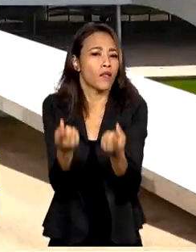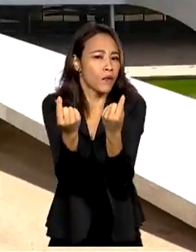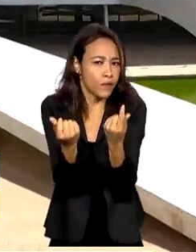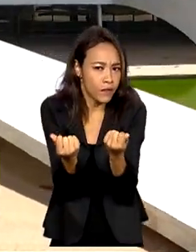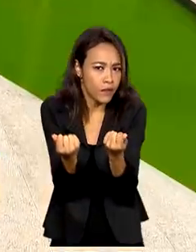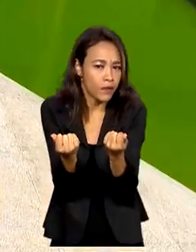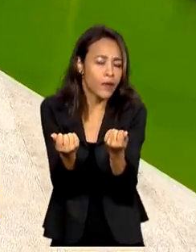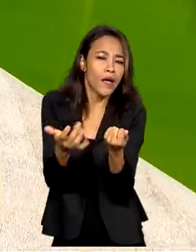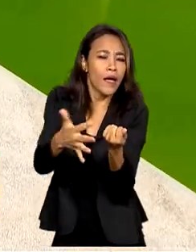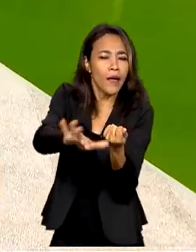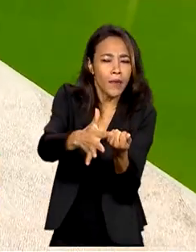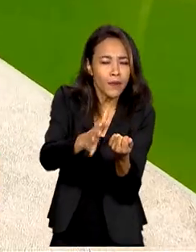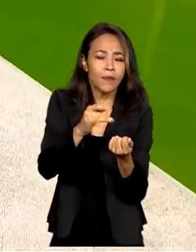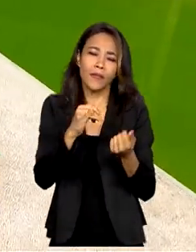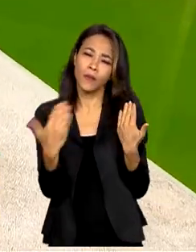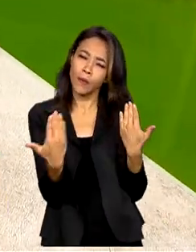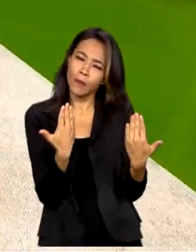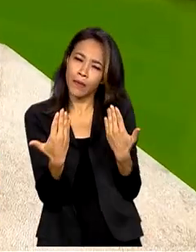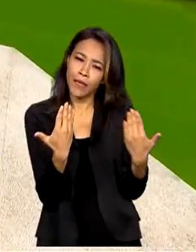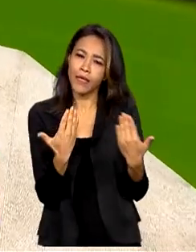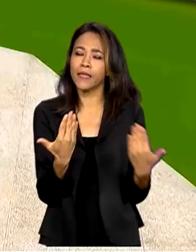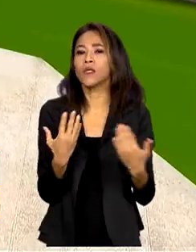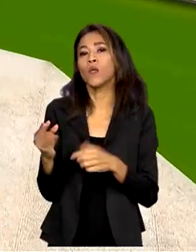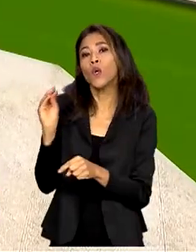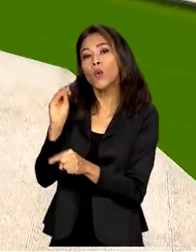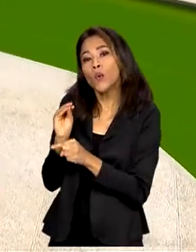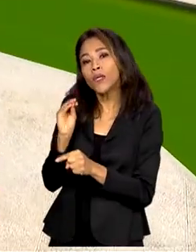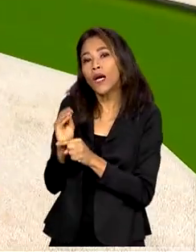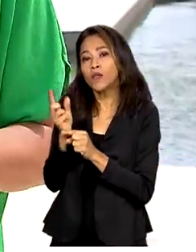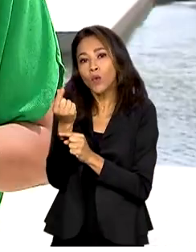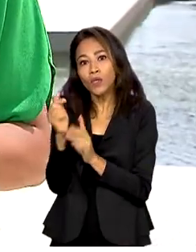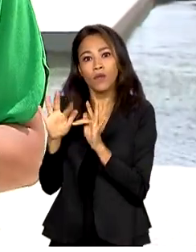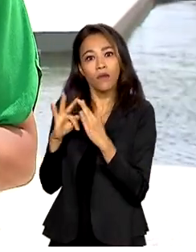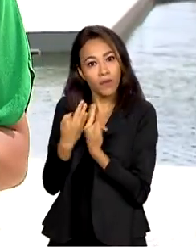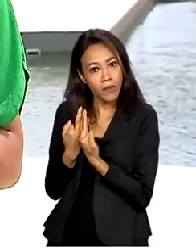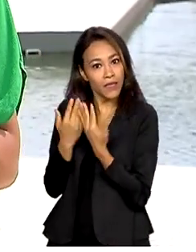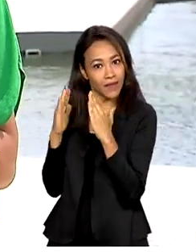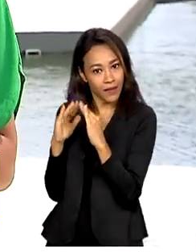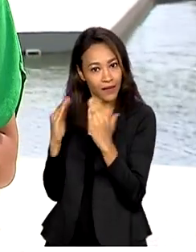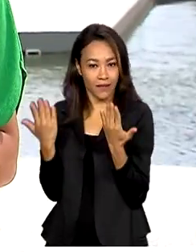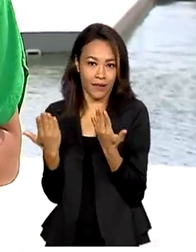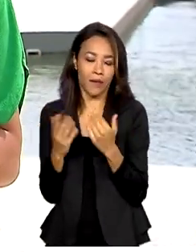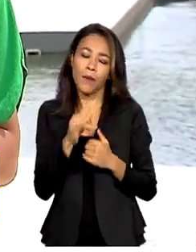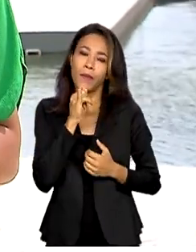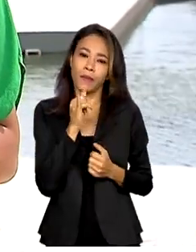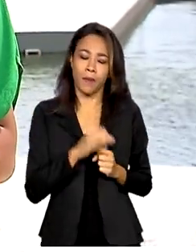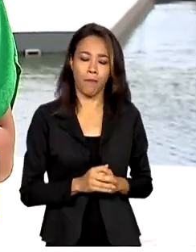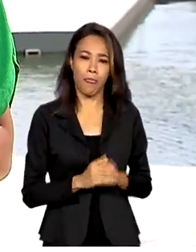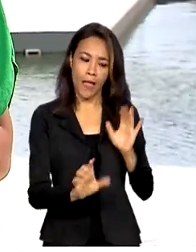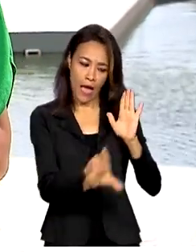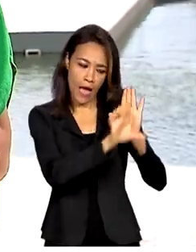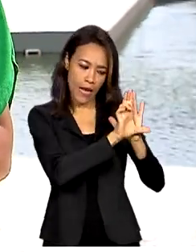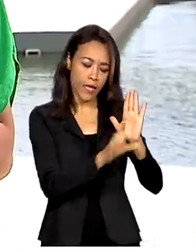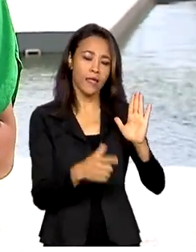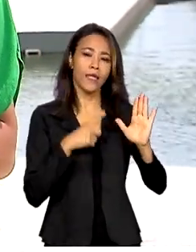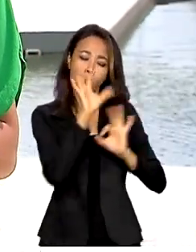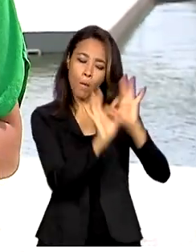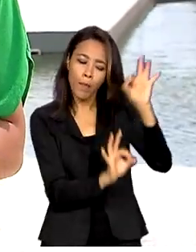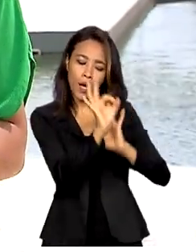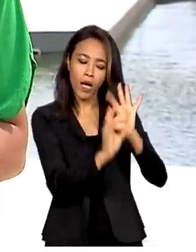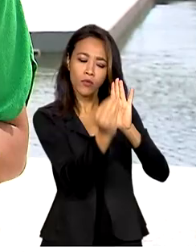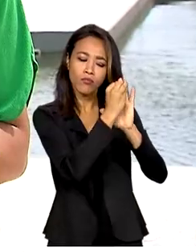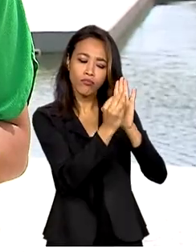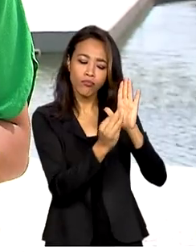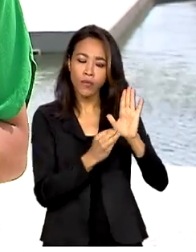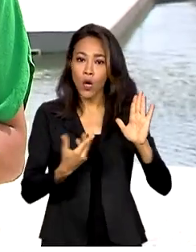É mais ou menos como cuidado com o orçamento familiar. Funciona assim. A lei traz um plano de como